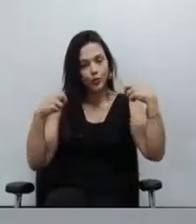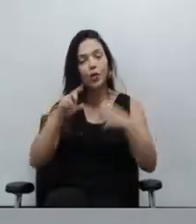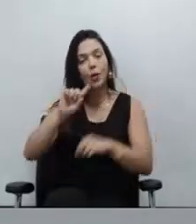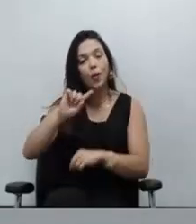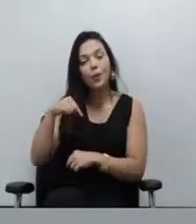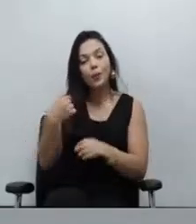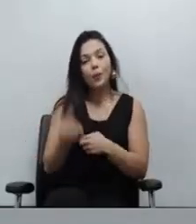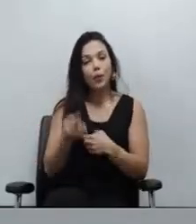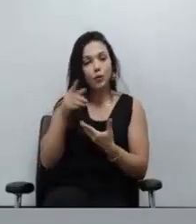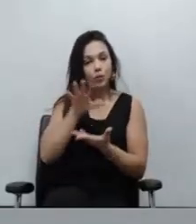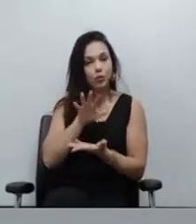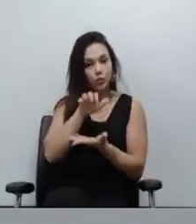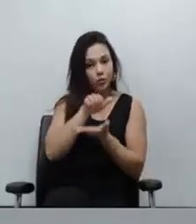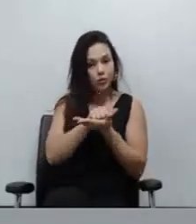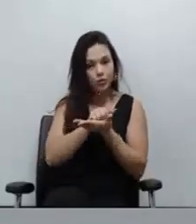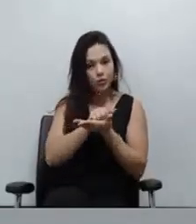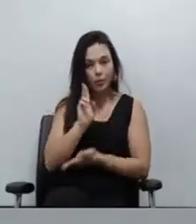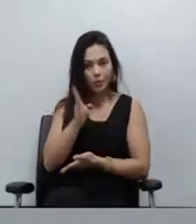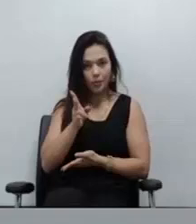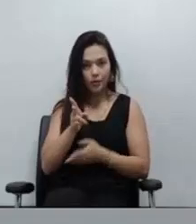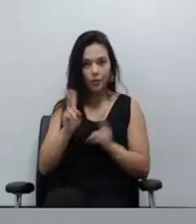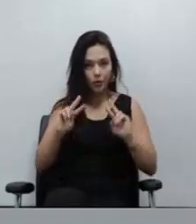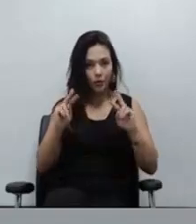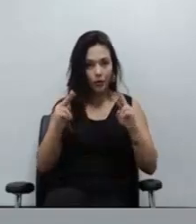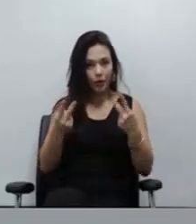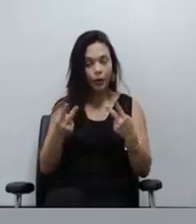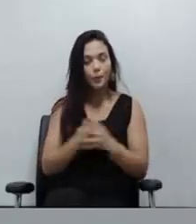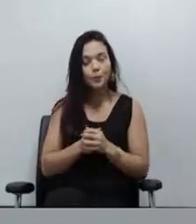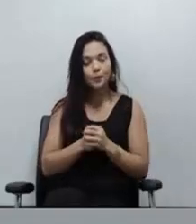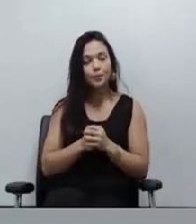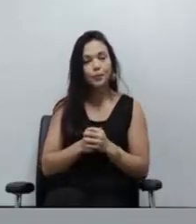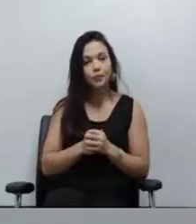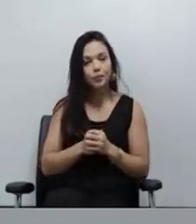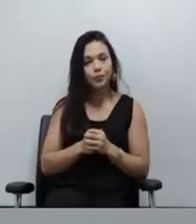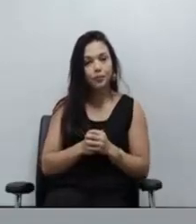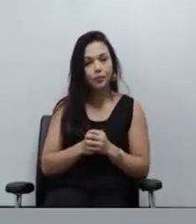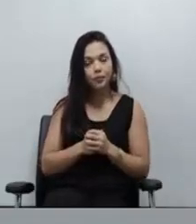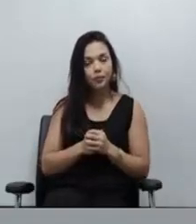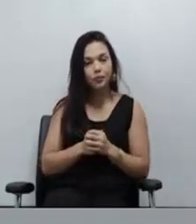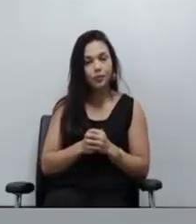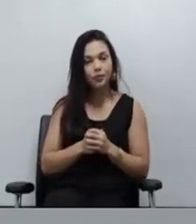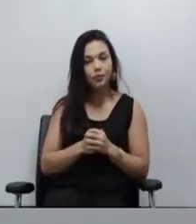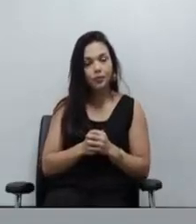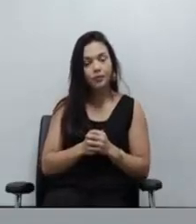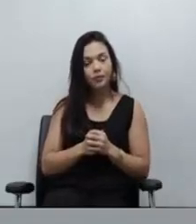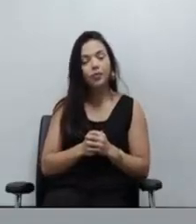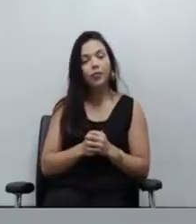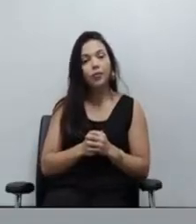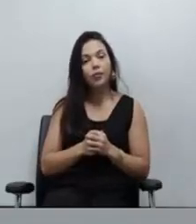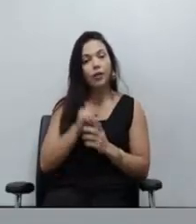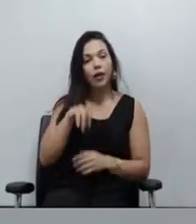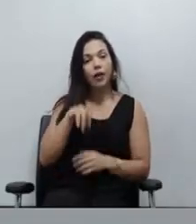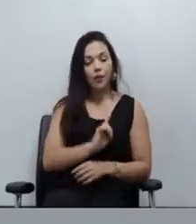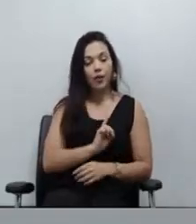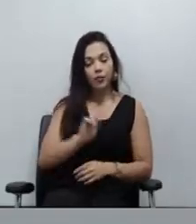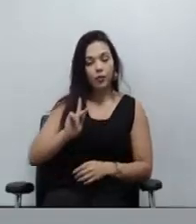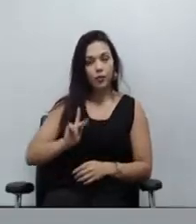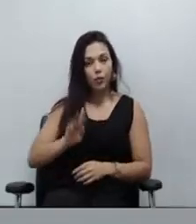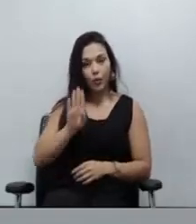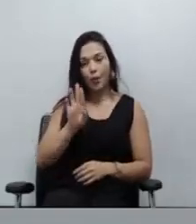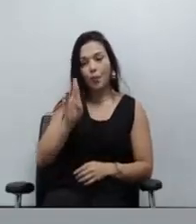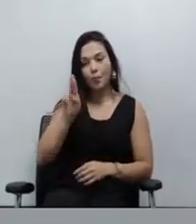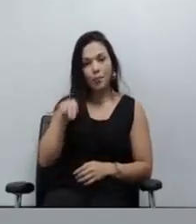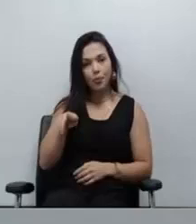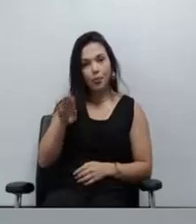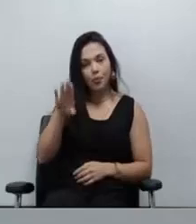inscrito continua no mesmo link, Thales? Próximo inscrito dessa forma assíncrona é o defensor público Bruno César da Silva